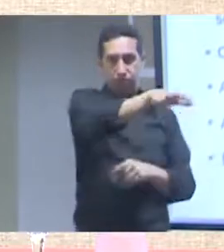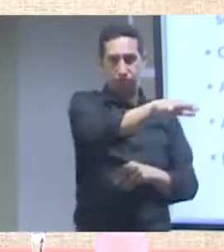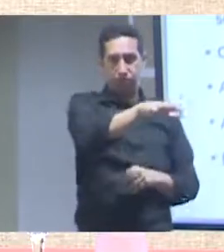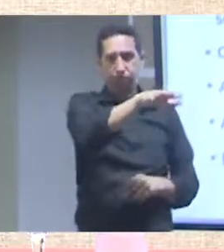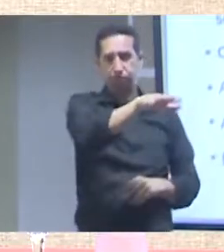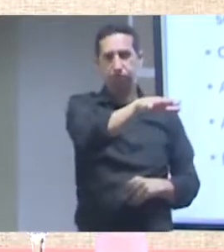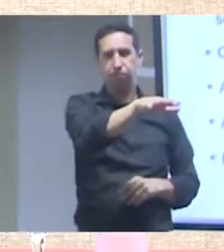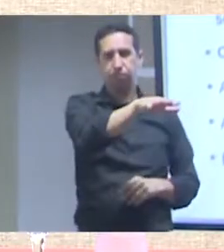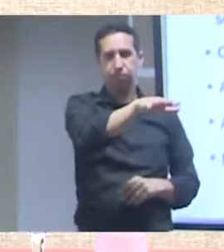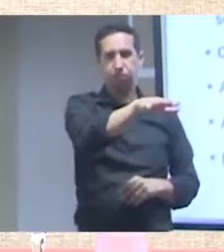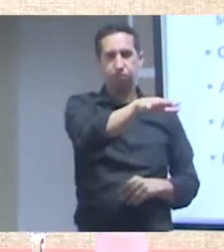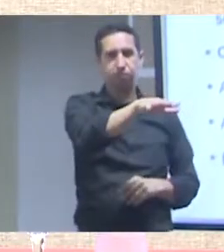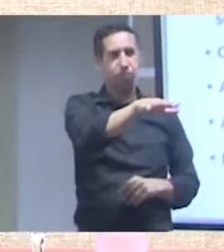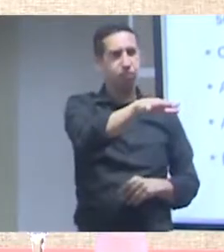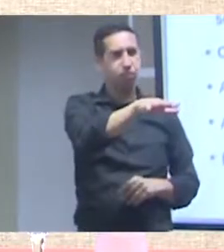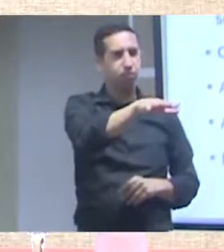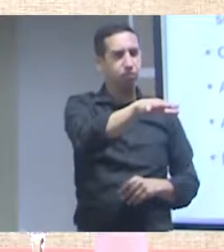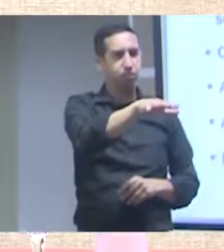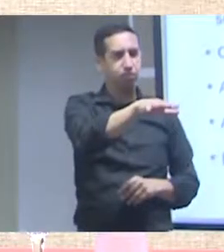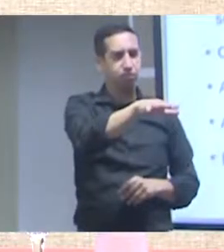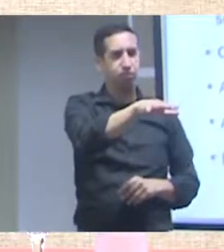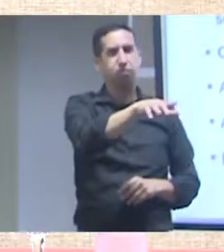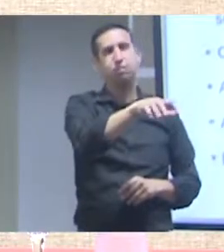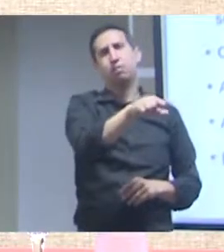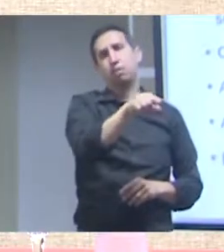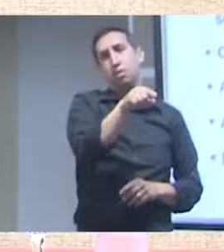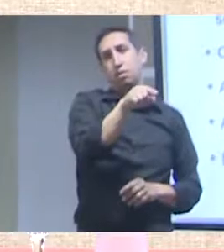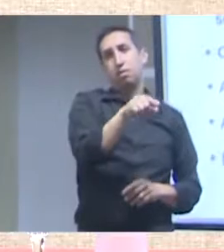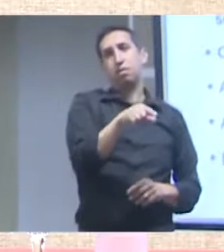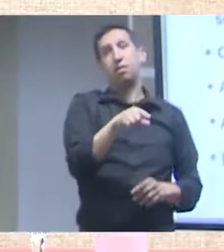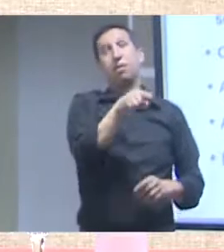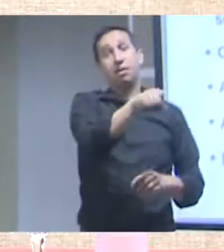objeto dessas necropolíticas, a gente também está